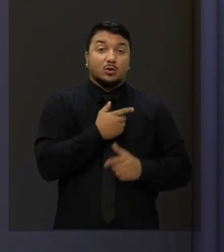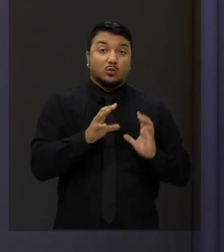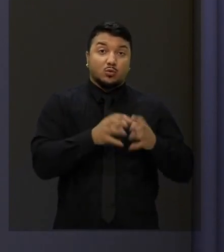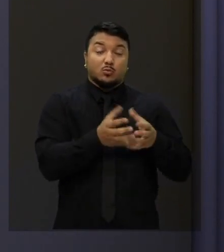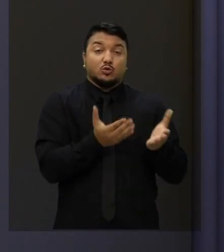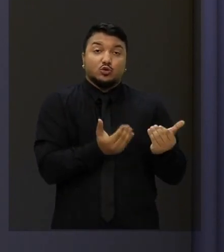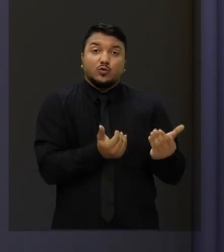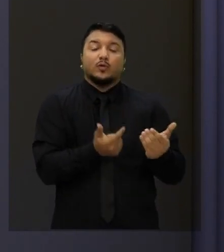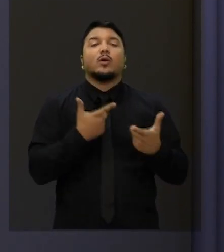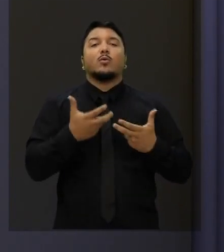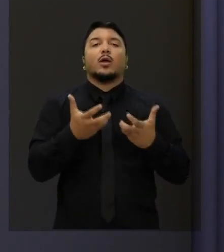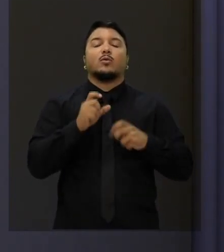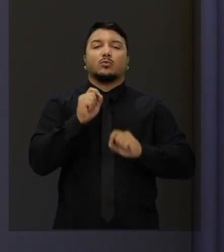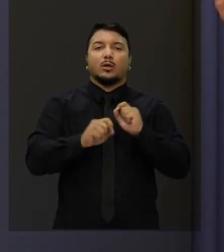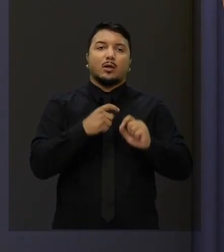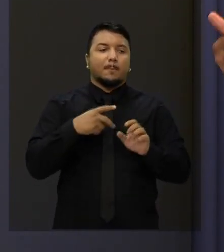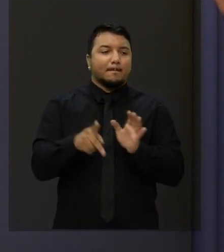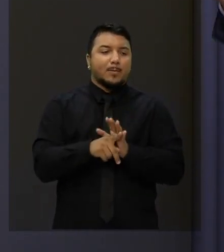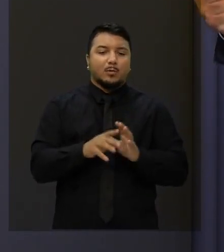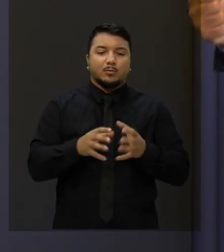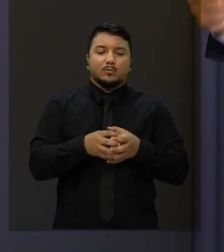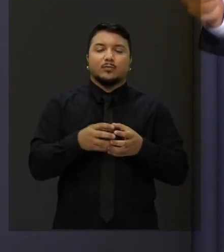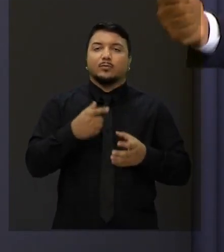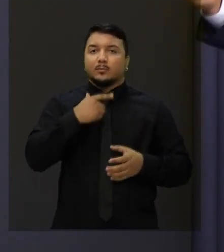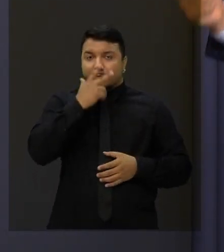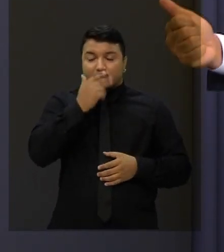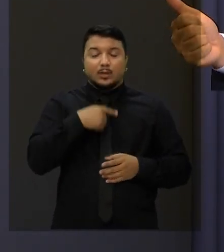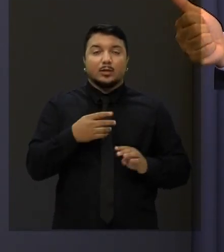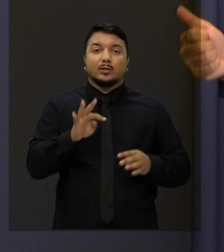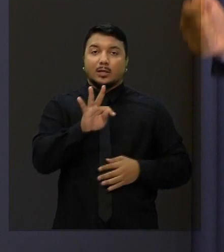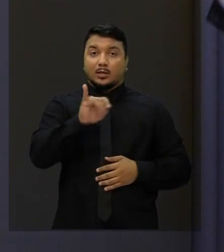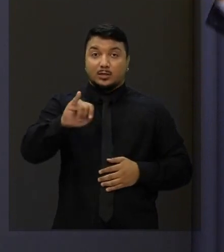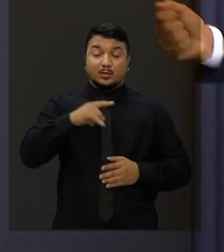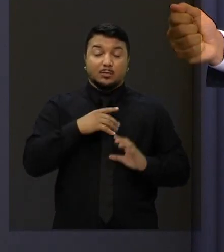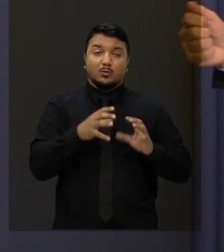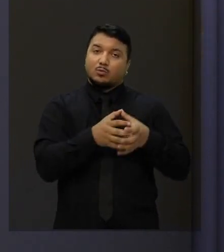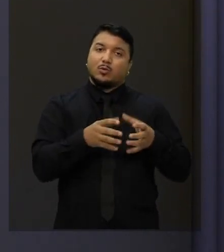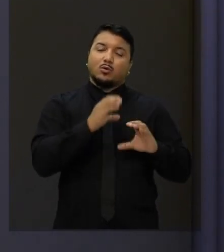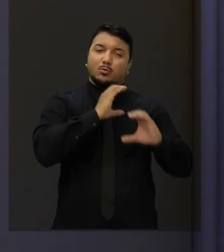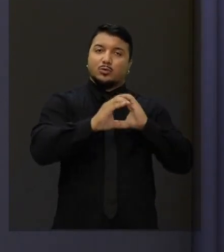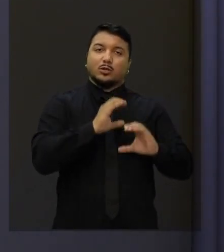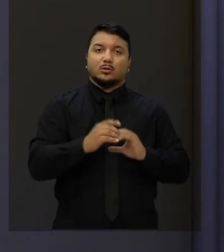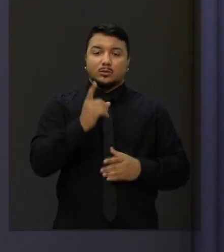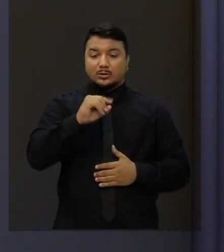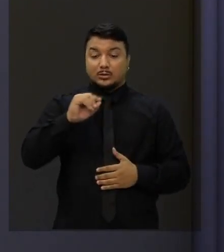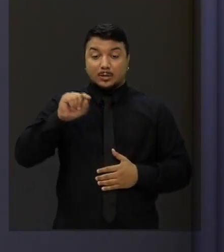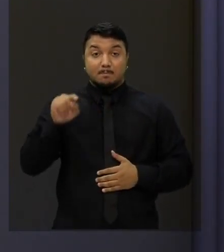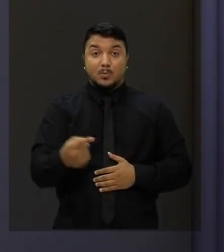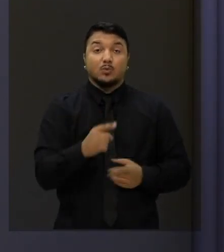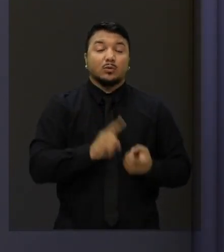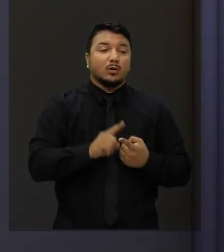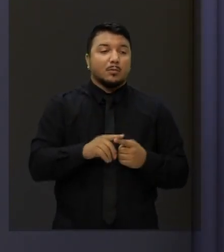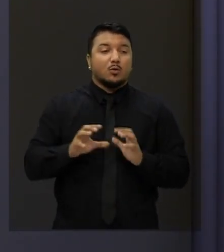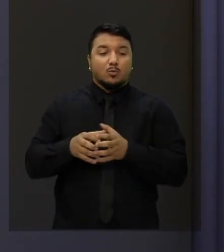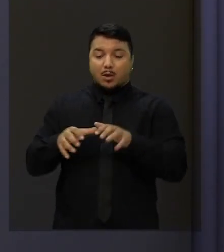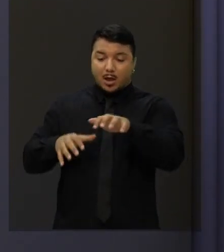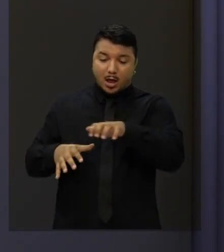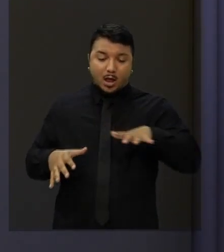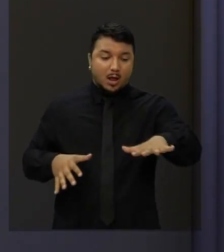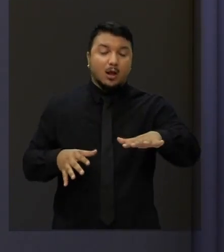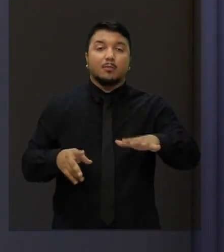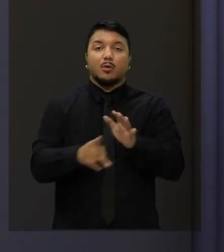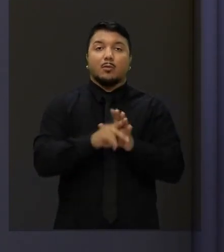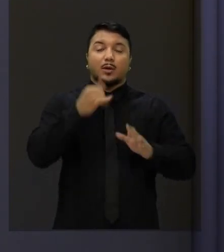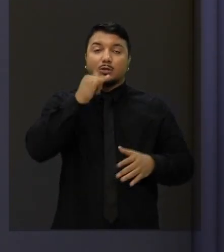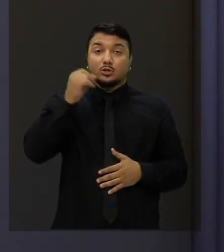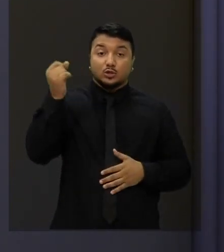Eu quero capacitar jovens para a tecnologia, informação e da comunicação, 100 mil, mas eu quero 100 mil jovens na área da energia solar e da